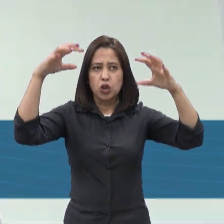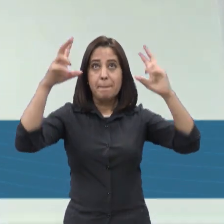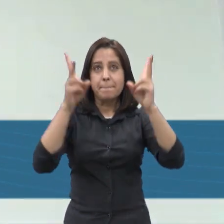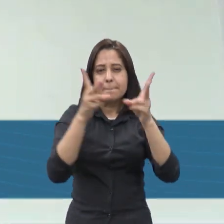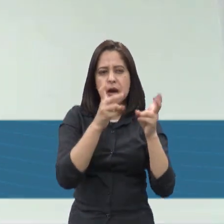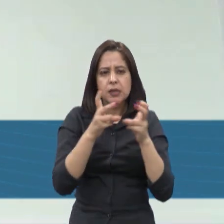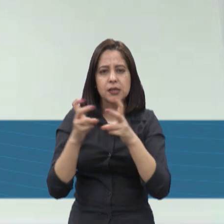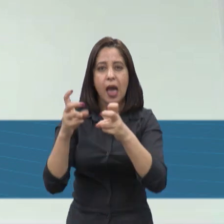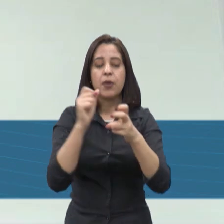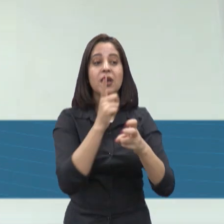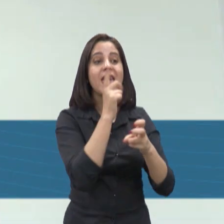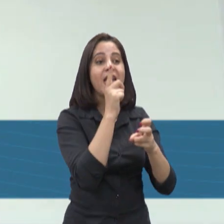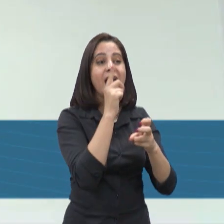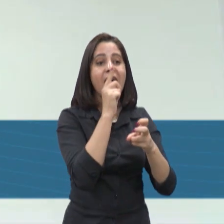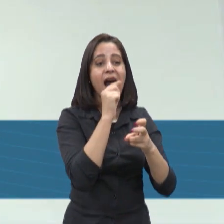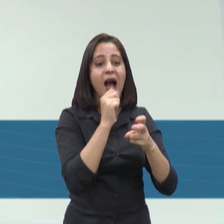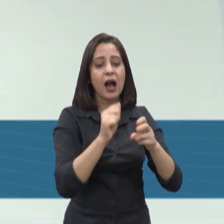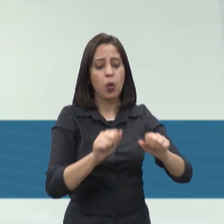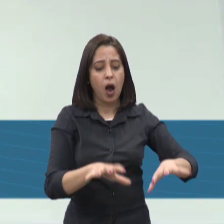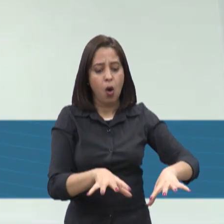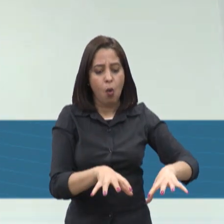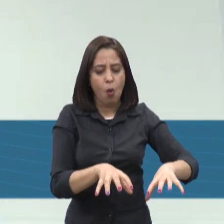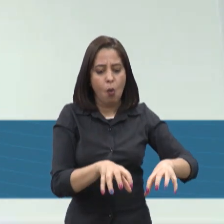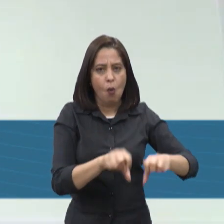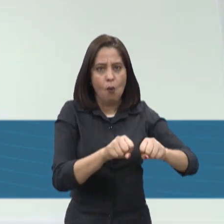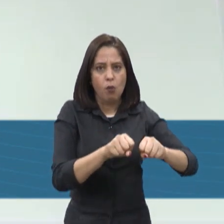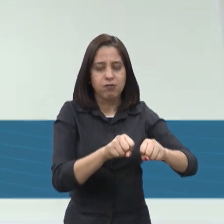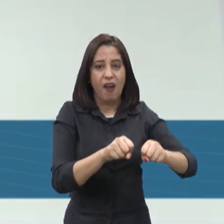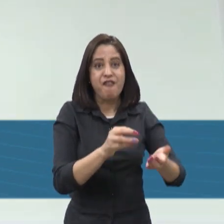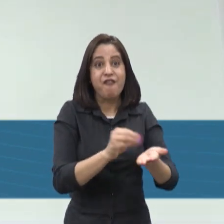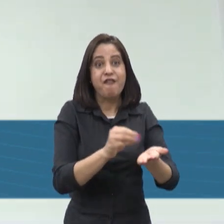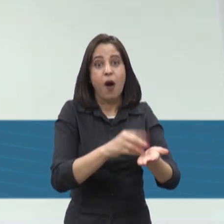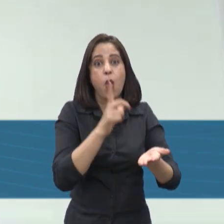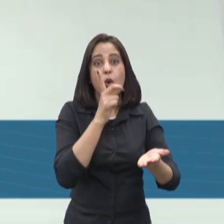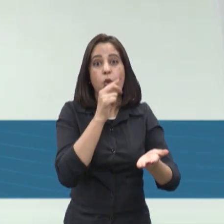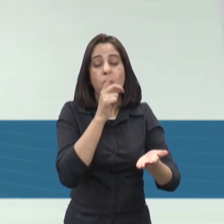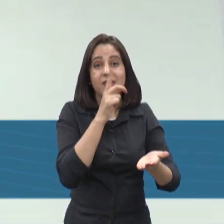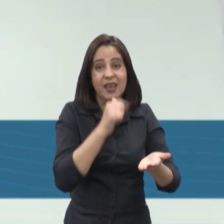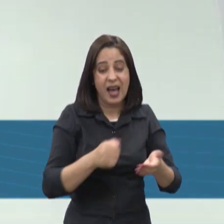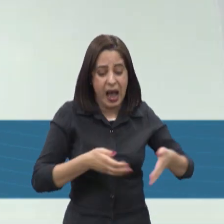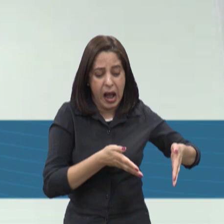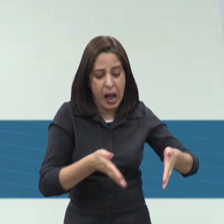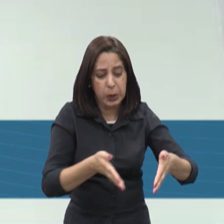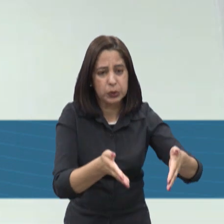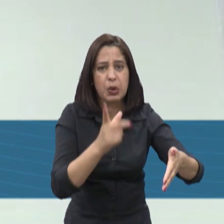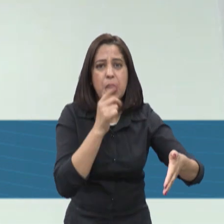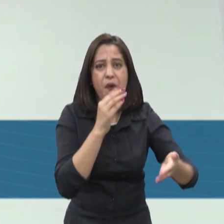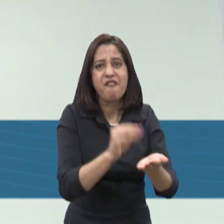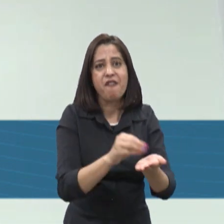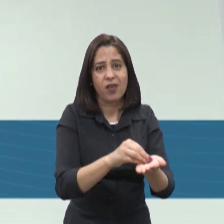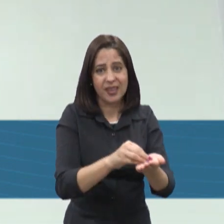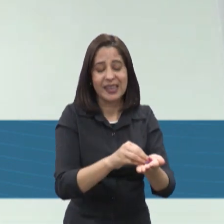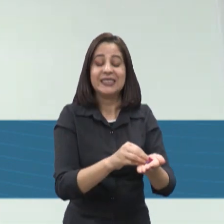represas estão tudo com deficiência, com menos água, né? Aí, nós temos uma série de